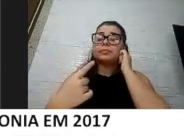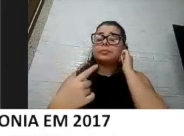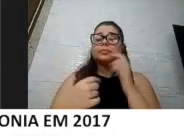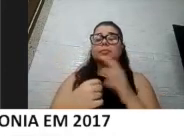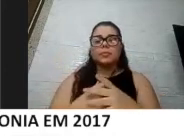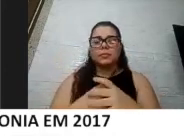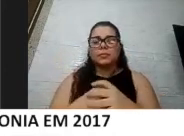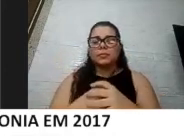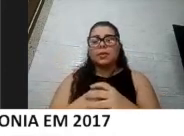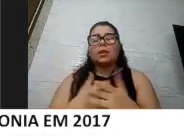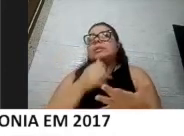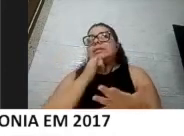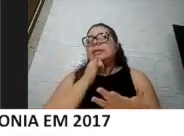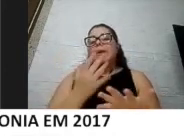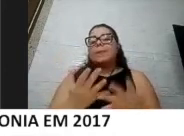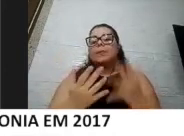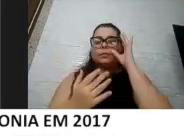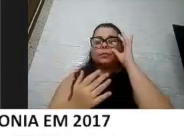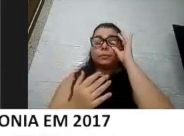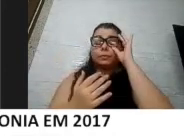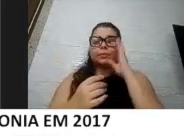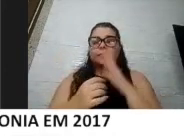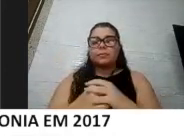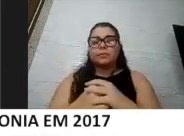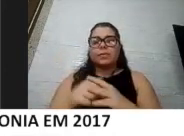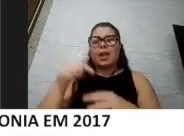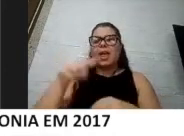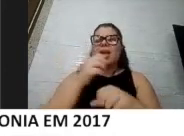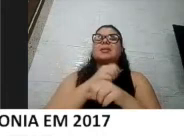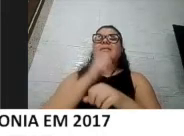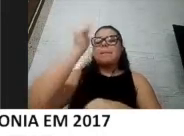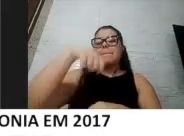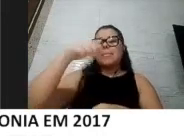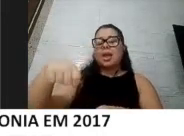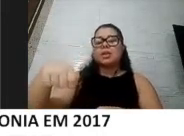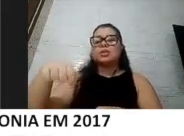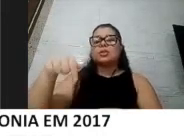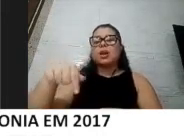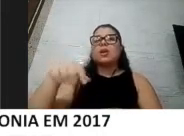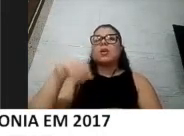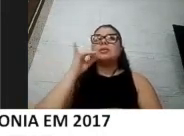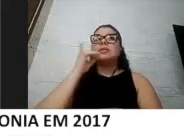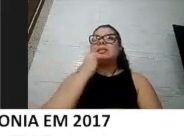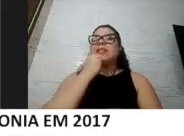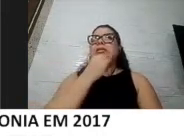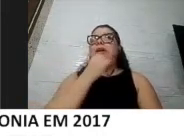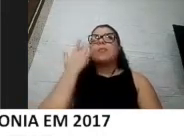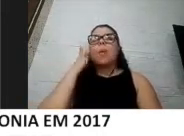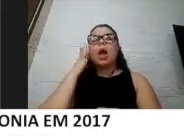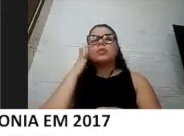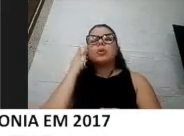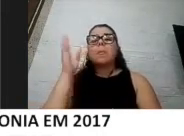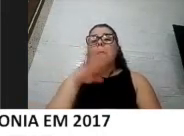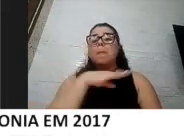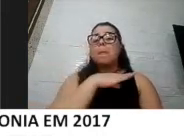Por exemplo, esse mês agora de outubro, ou mês de setembro, não me lembro, morreu